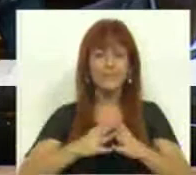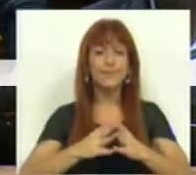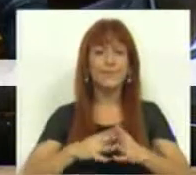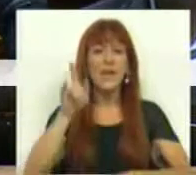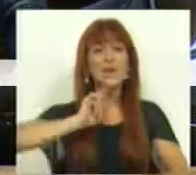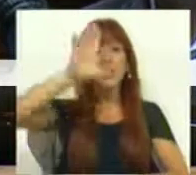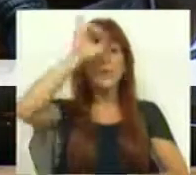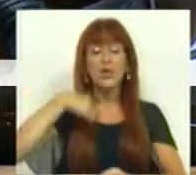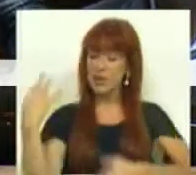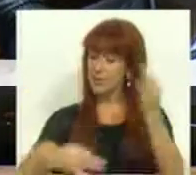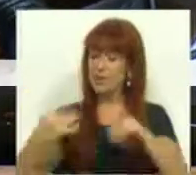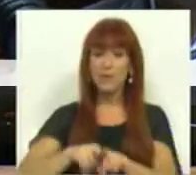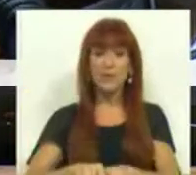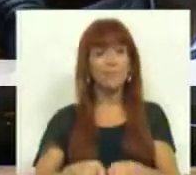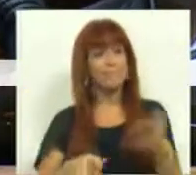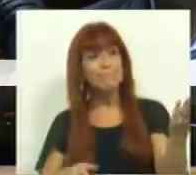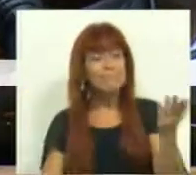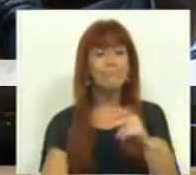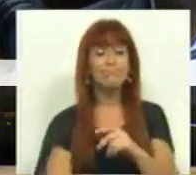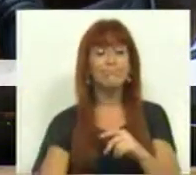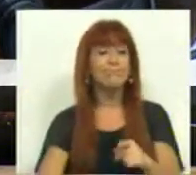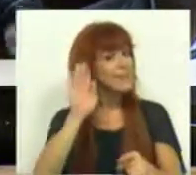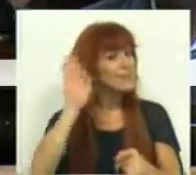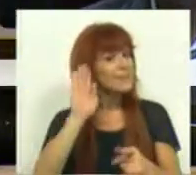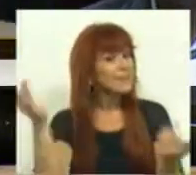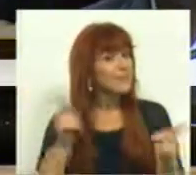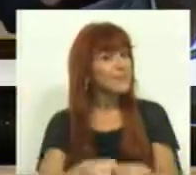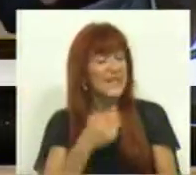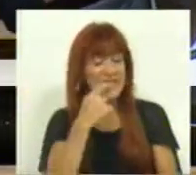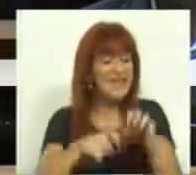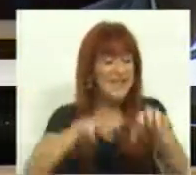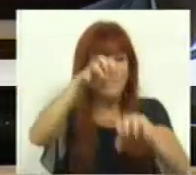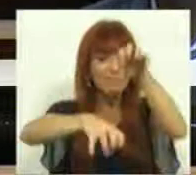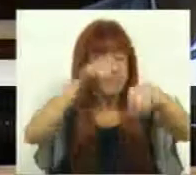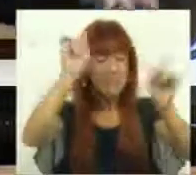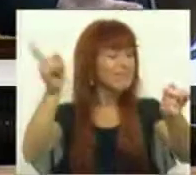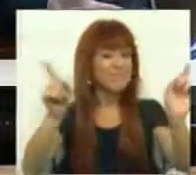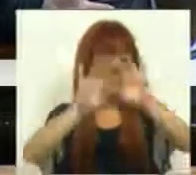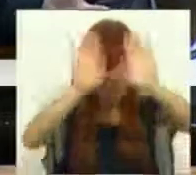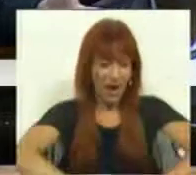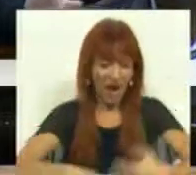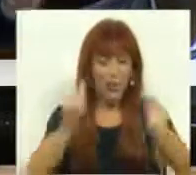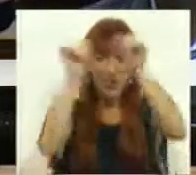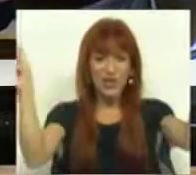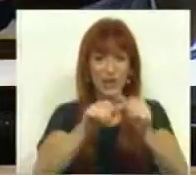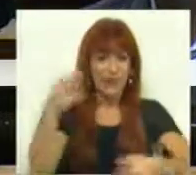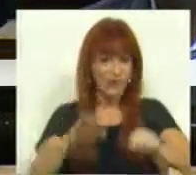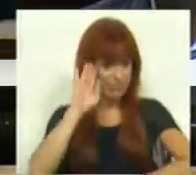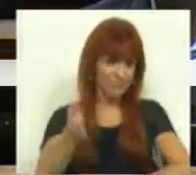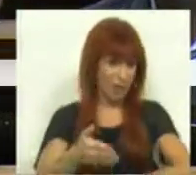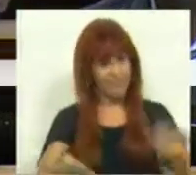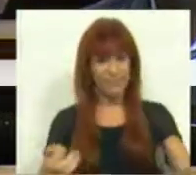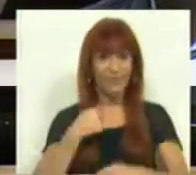A Sra. Ministra da Justiça que não deixará, como bem sabe, pedra sobre pedra no que respeita a todo o sistema da Justiça.